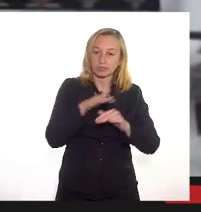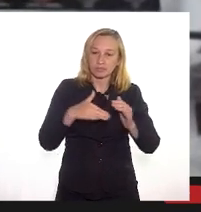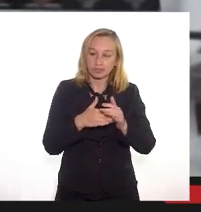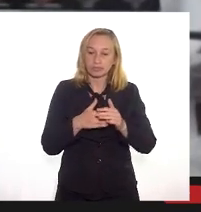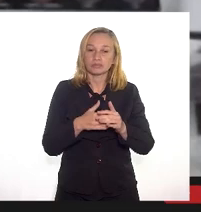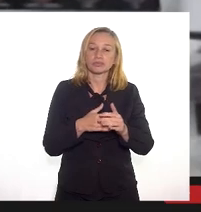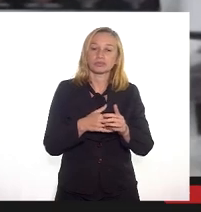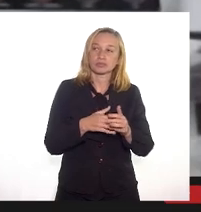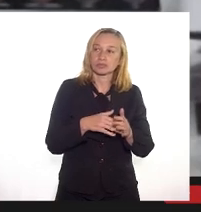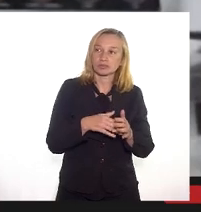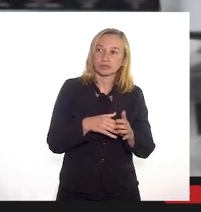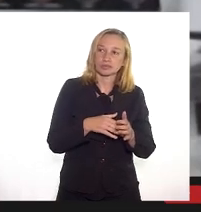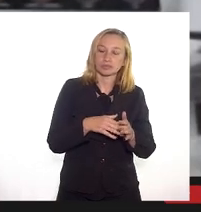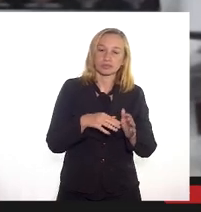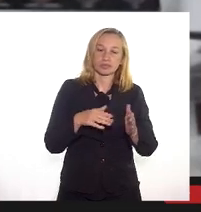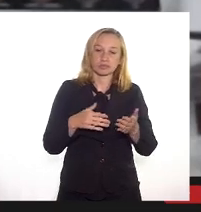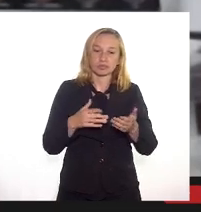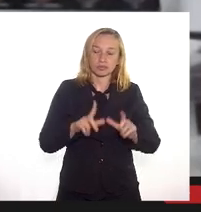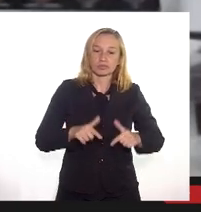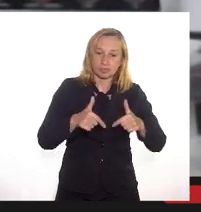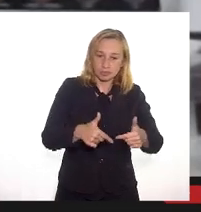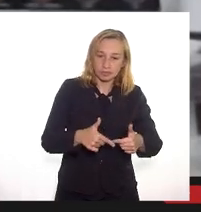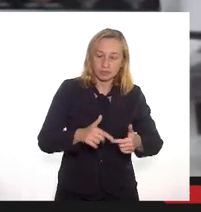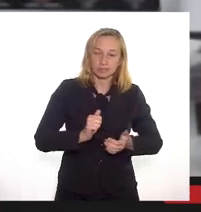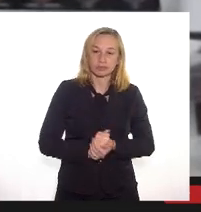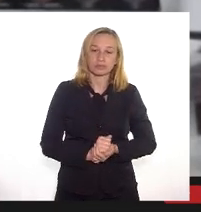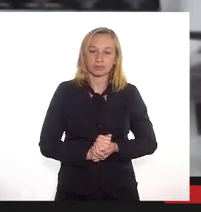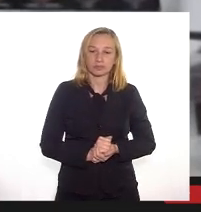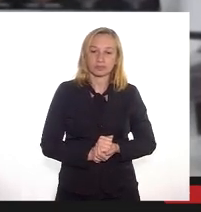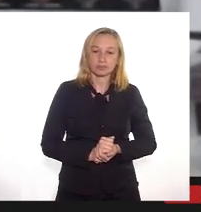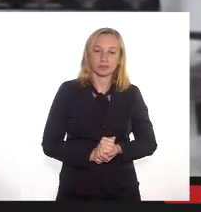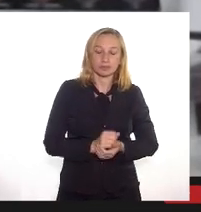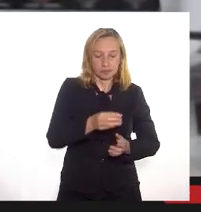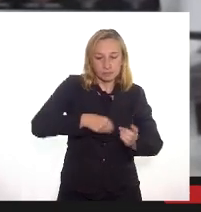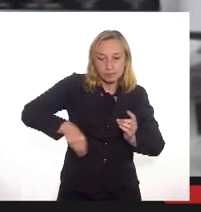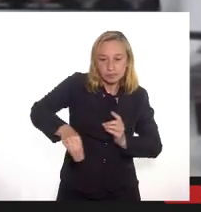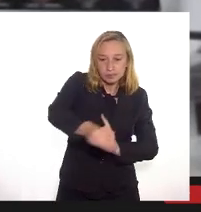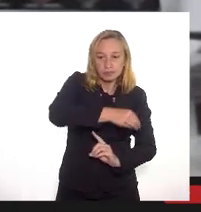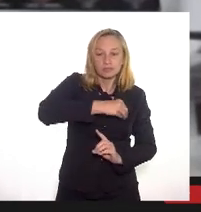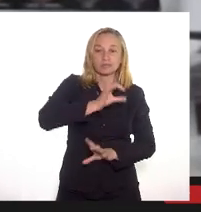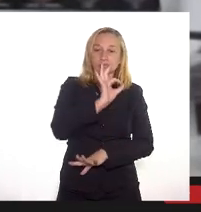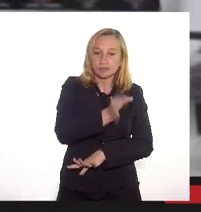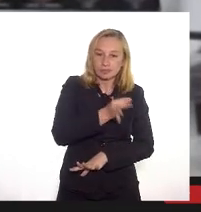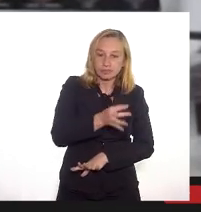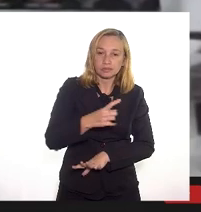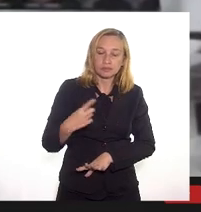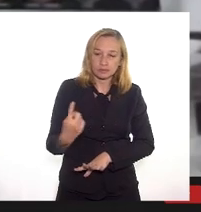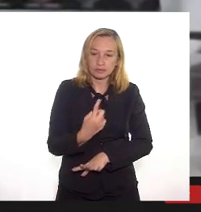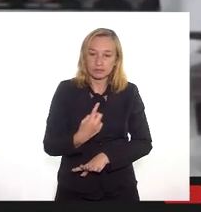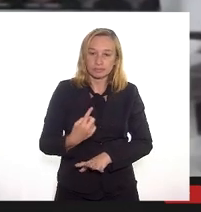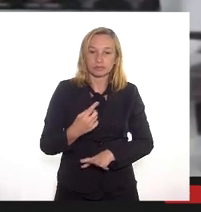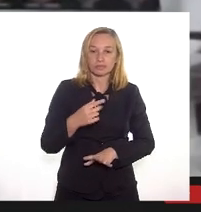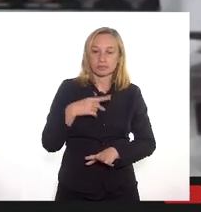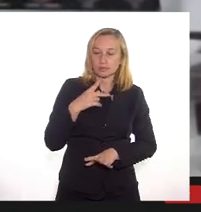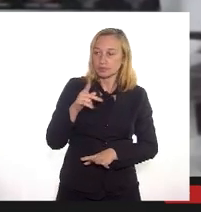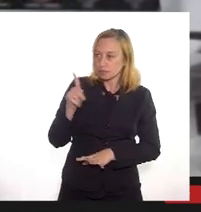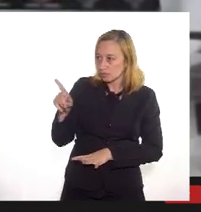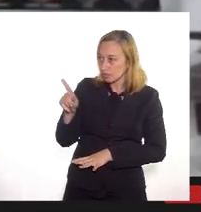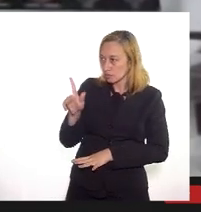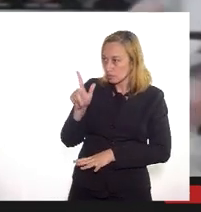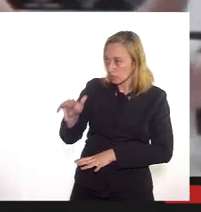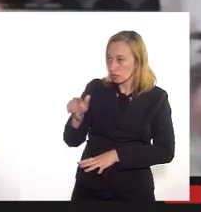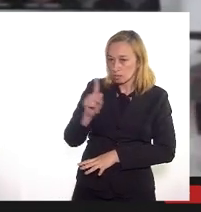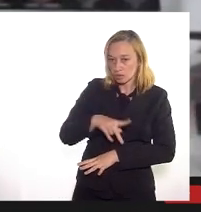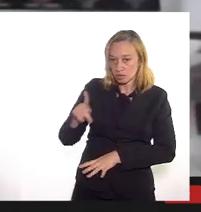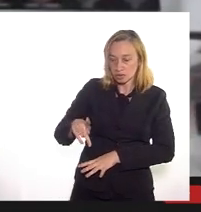compensatórias e mitigatórias serão implementadas no entorno é justamente para que a gente pegue conforme o professor Adalto falou sobre